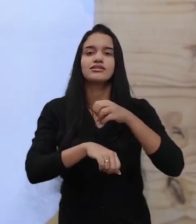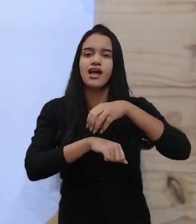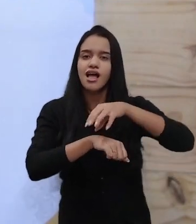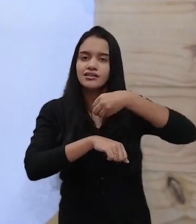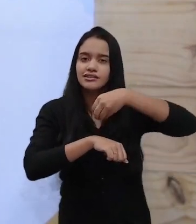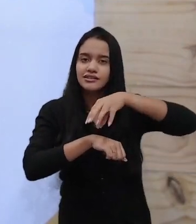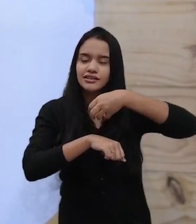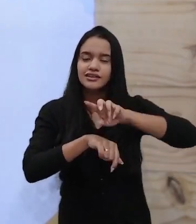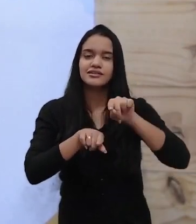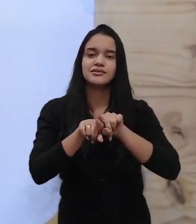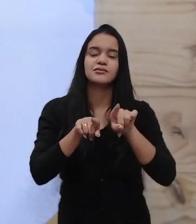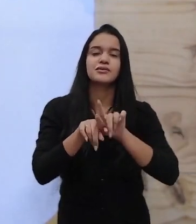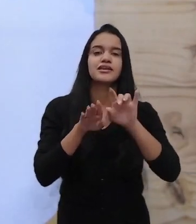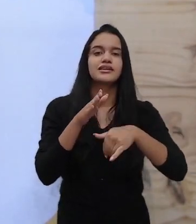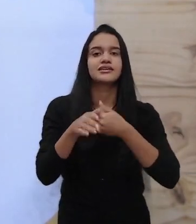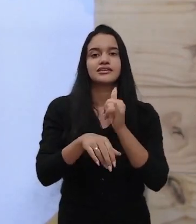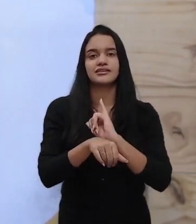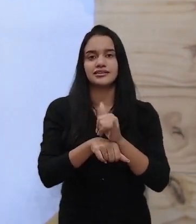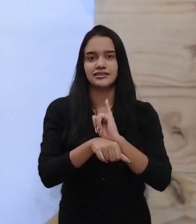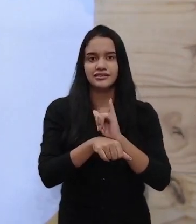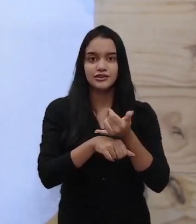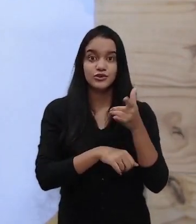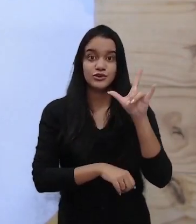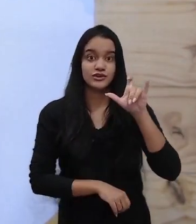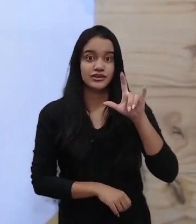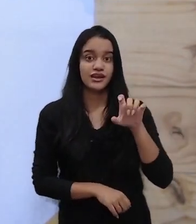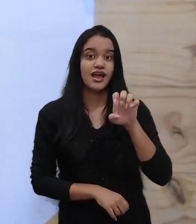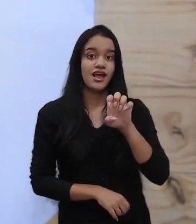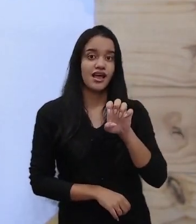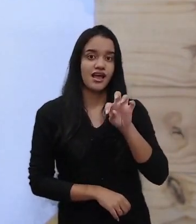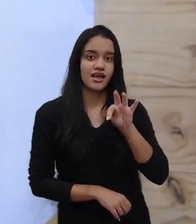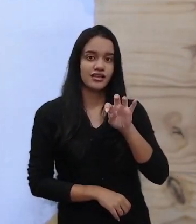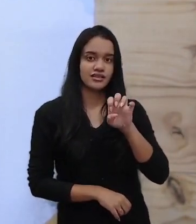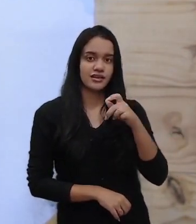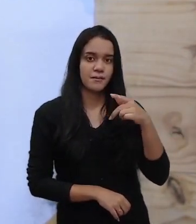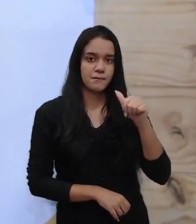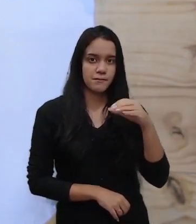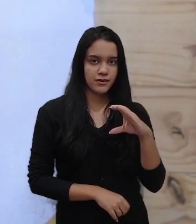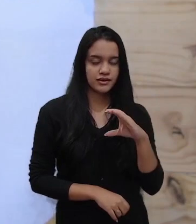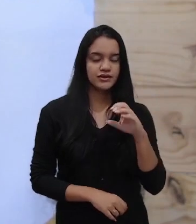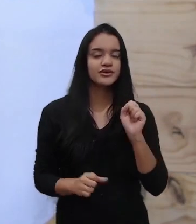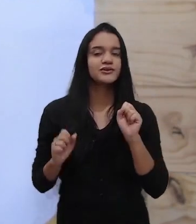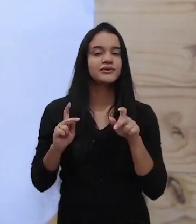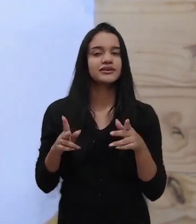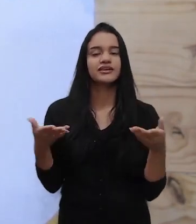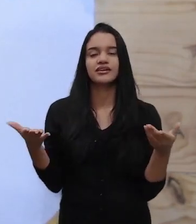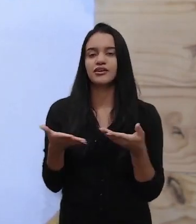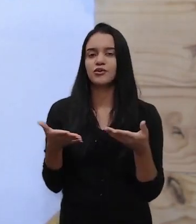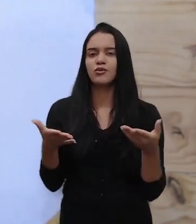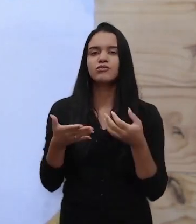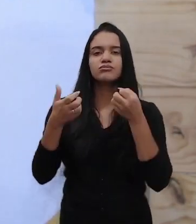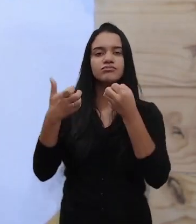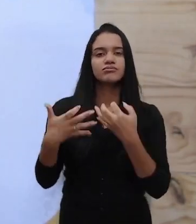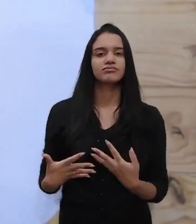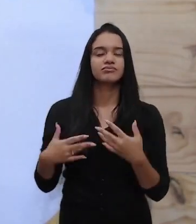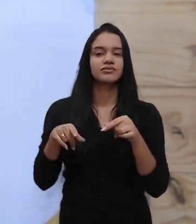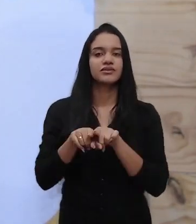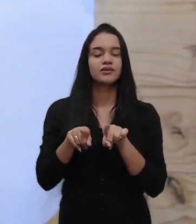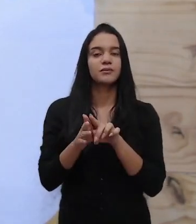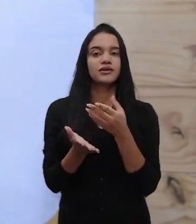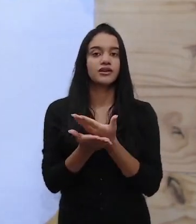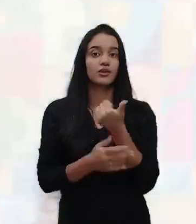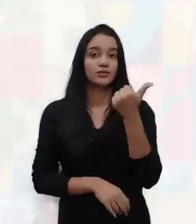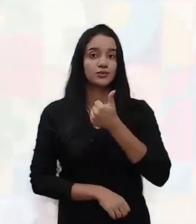inscreva no nosso canal do Instagram. Tá certo? Etepac. Ok? Bom, hoje iremos falar da unidade 1,